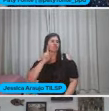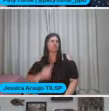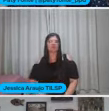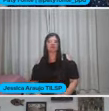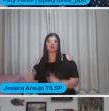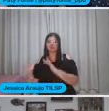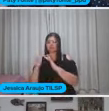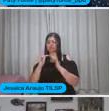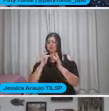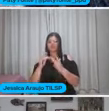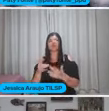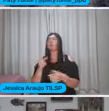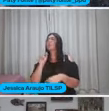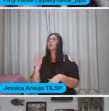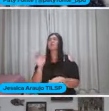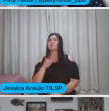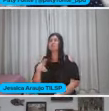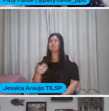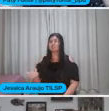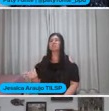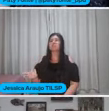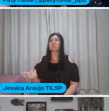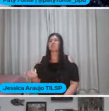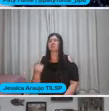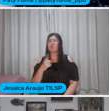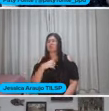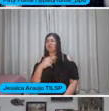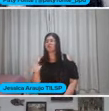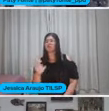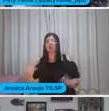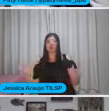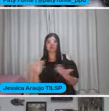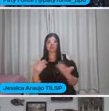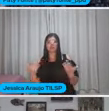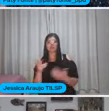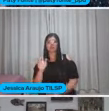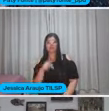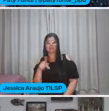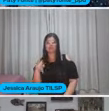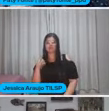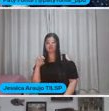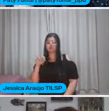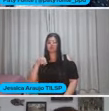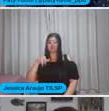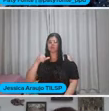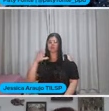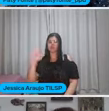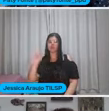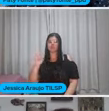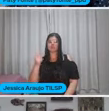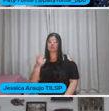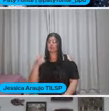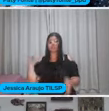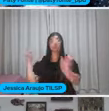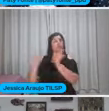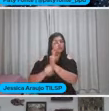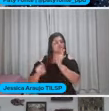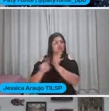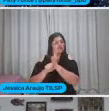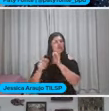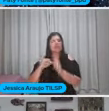Sendo com as nossas crianças Vou sair minha gente Vou passar a bola Para a professora Mônica Waldhelm Deixem suas perguntas